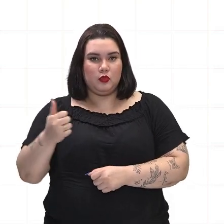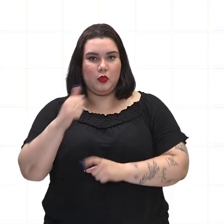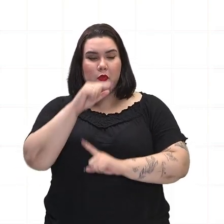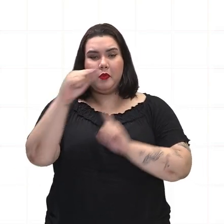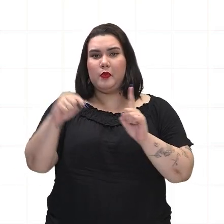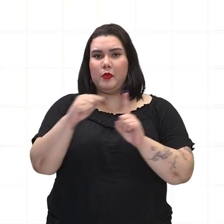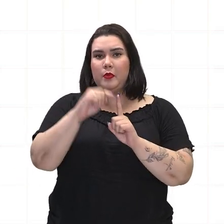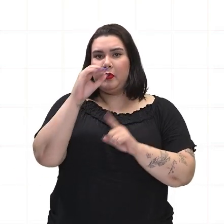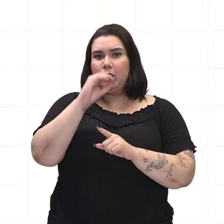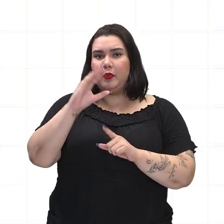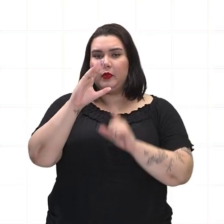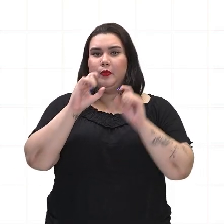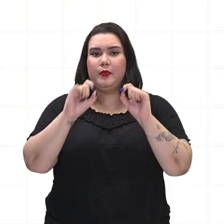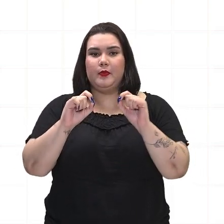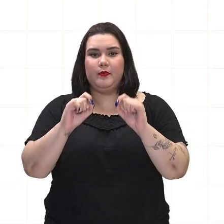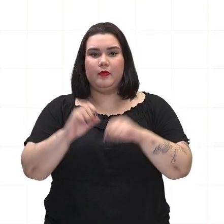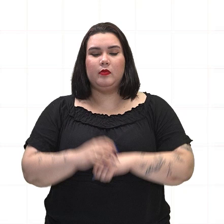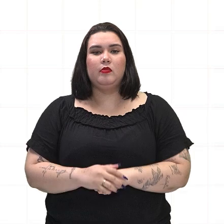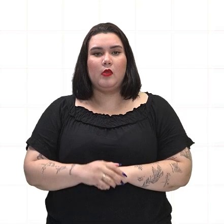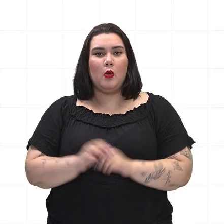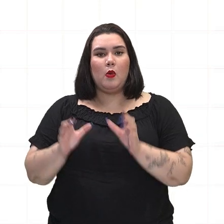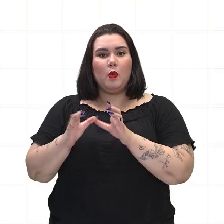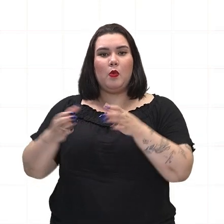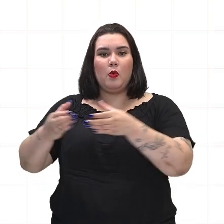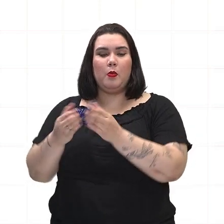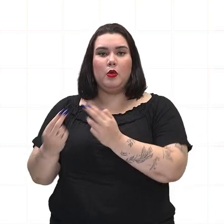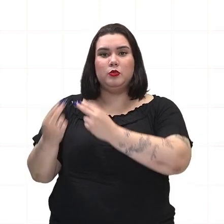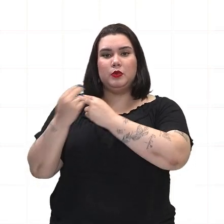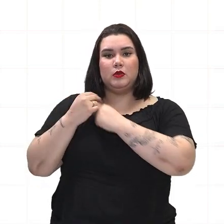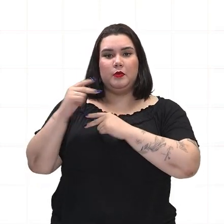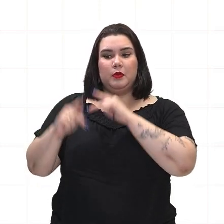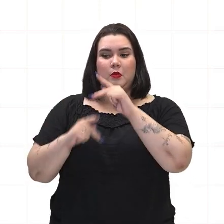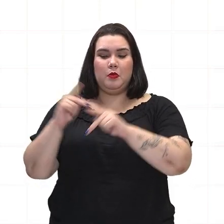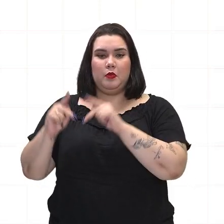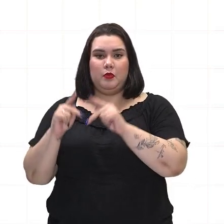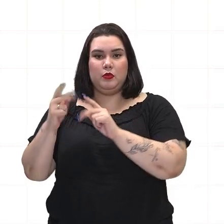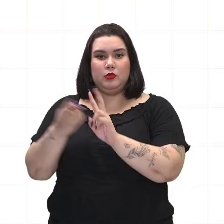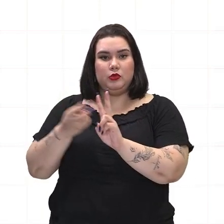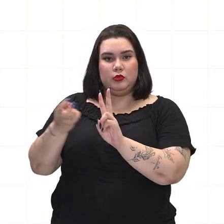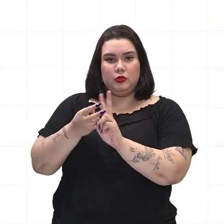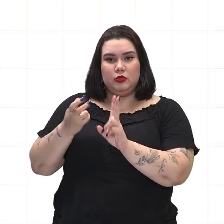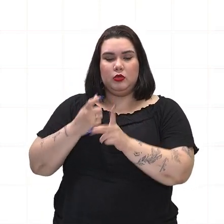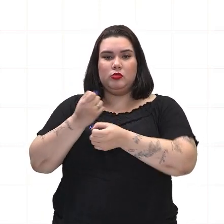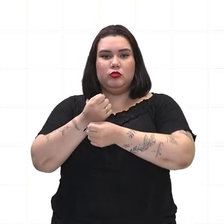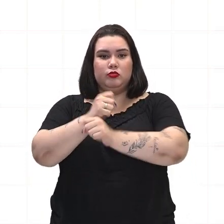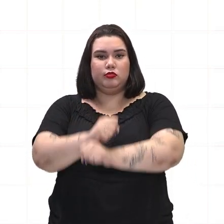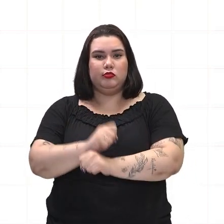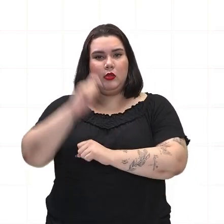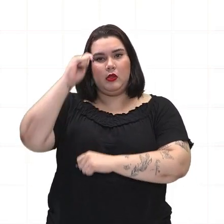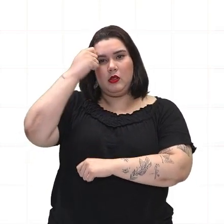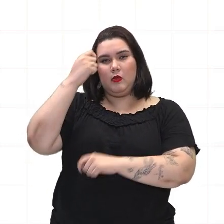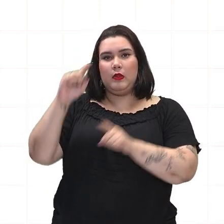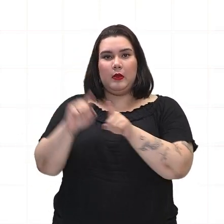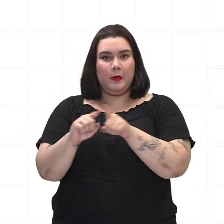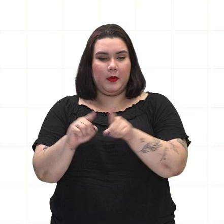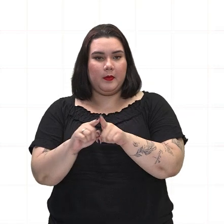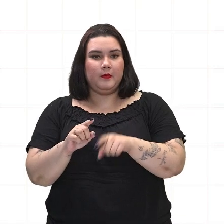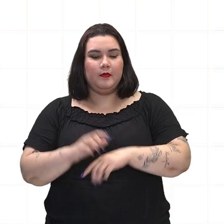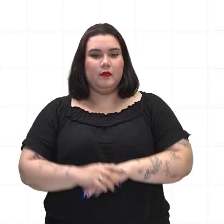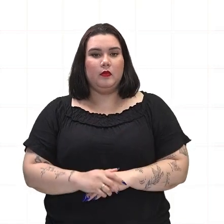como objeto de conhecimento tutela da população indígena, a escravidão dos negros e a tutela dos egressos da escravidão.